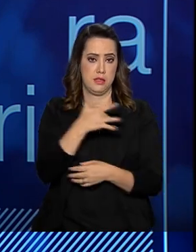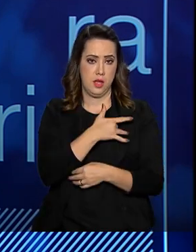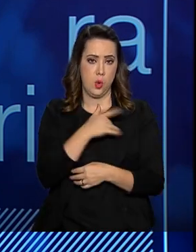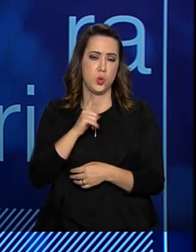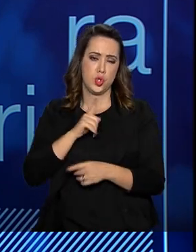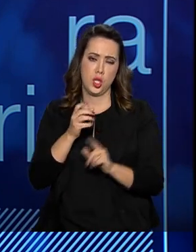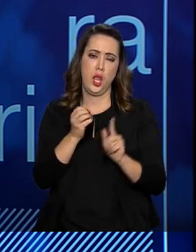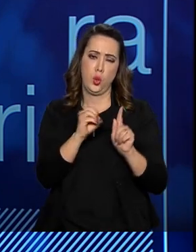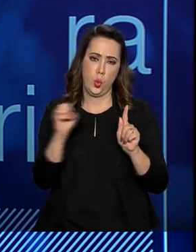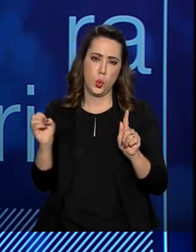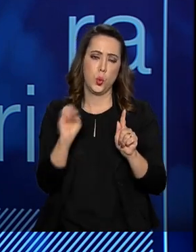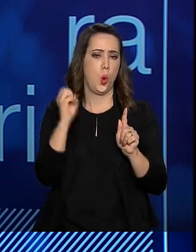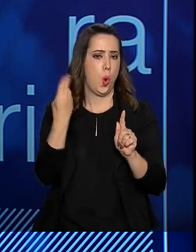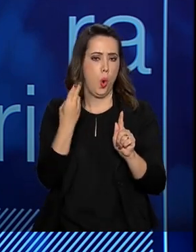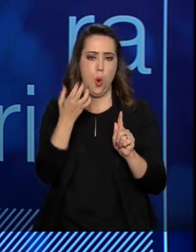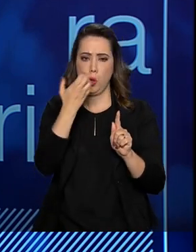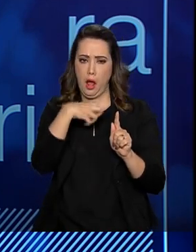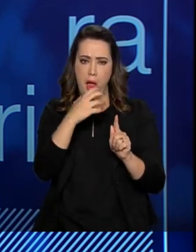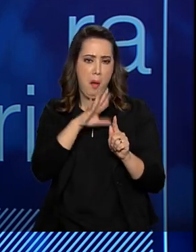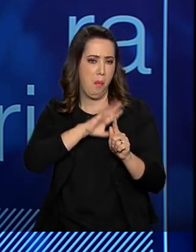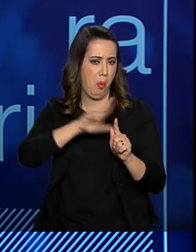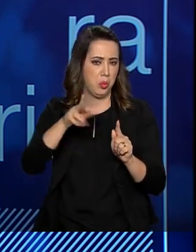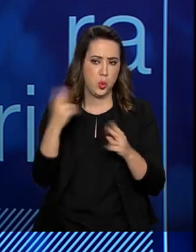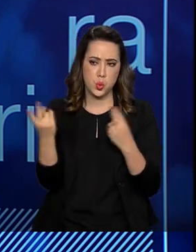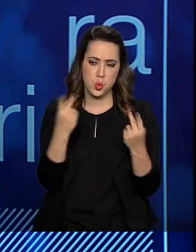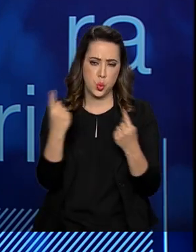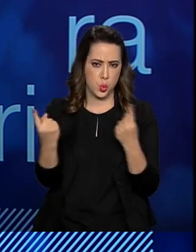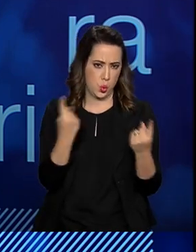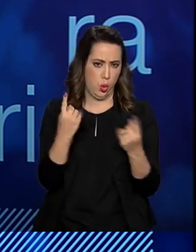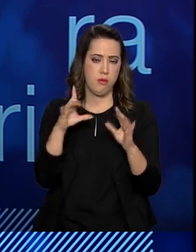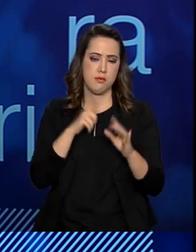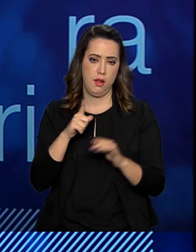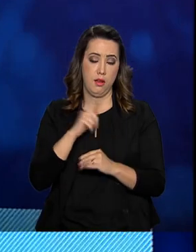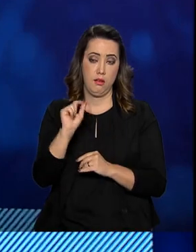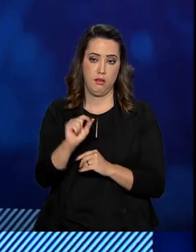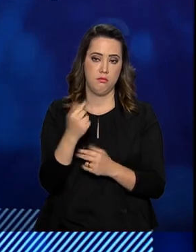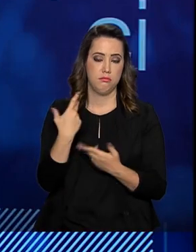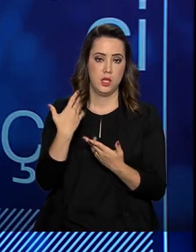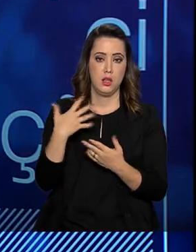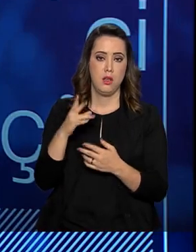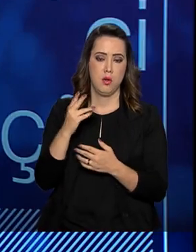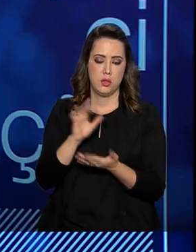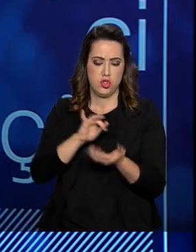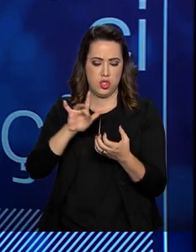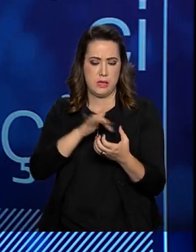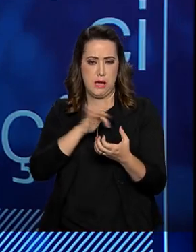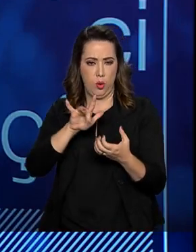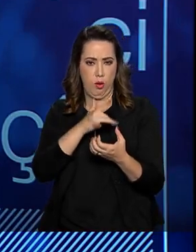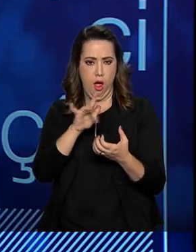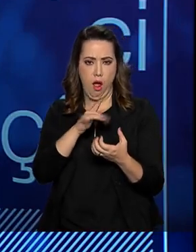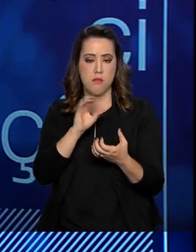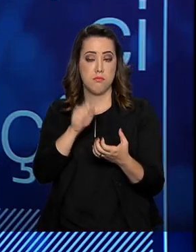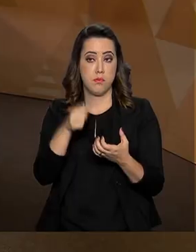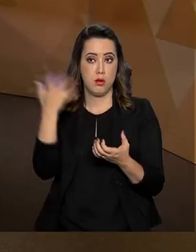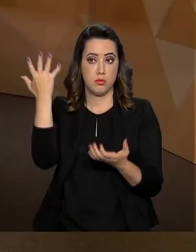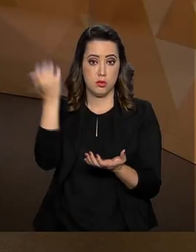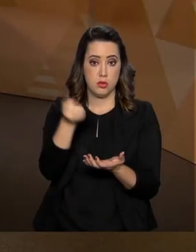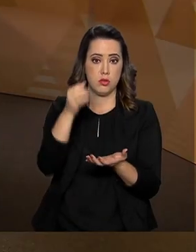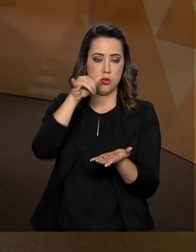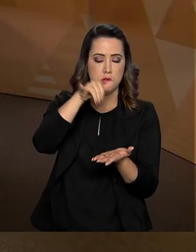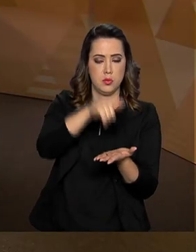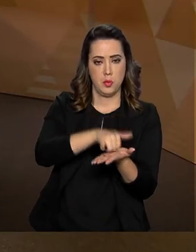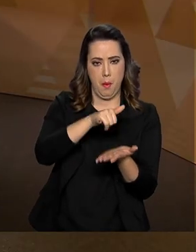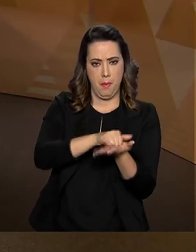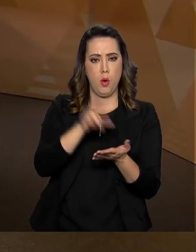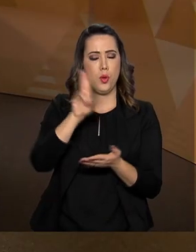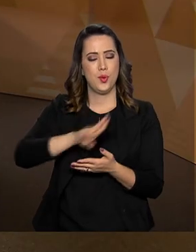da Google como da Apple. Então, para todas as plataformas mais comuns de celulares. E as pessoas podem baixar o Meu DigiSus,